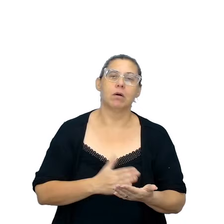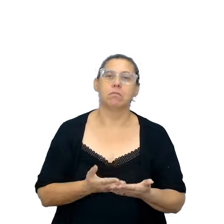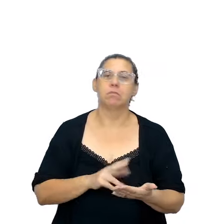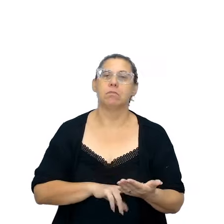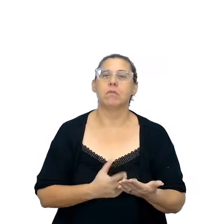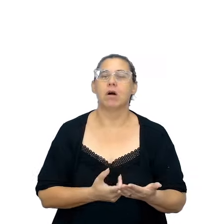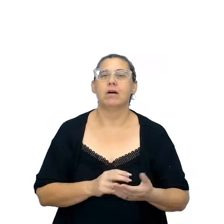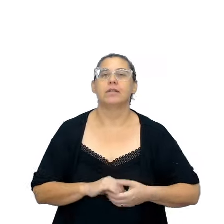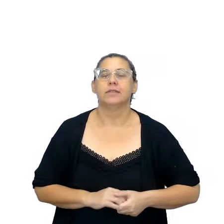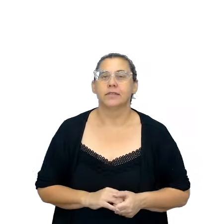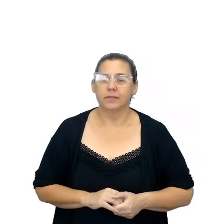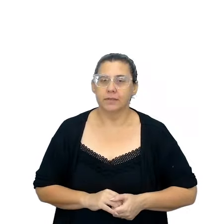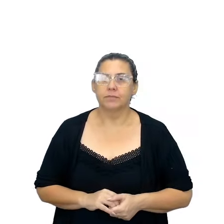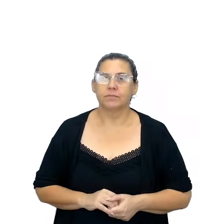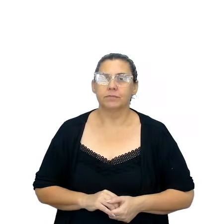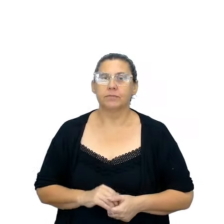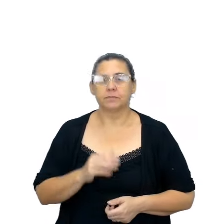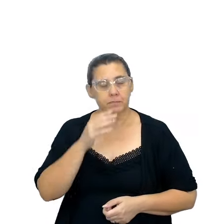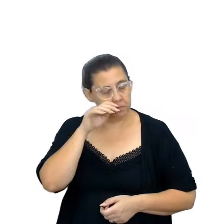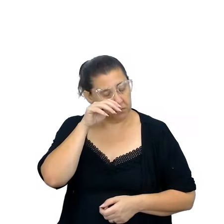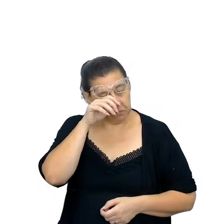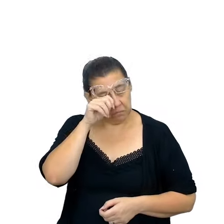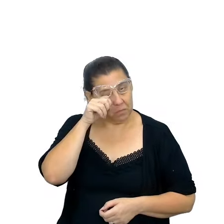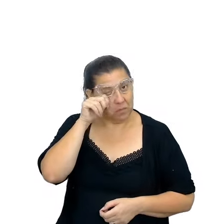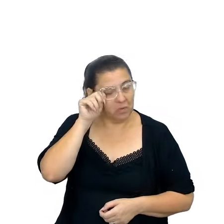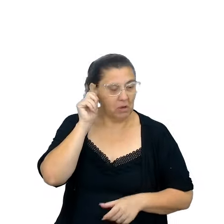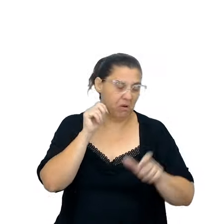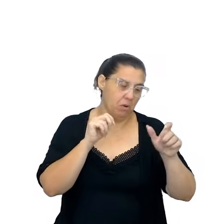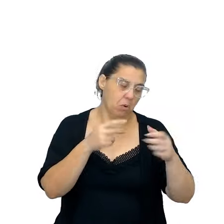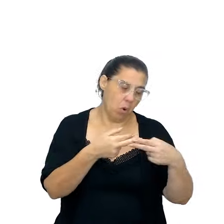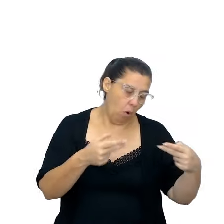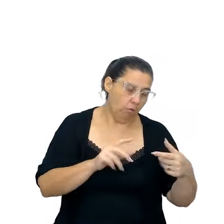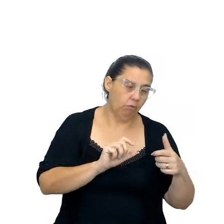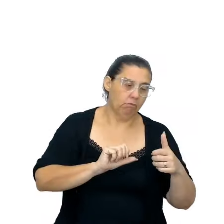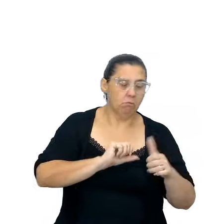pensando aí em algo que transforma